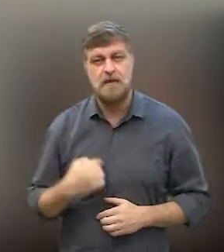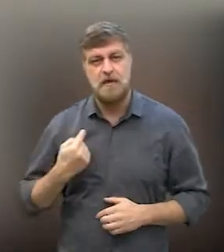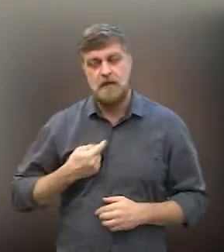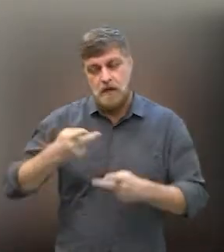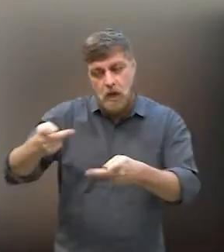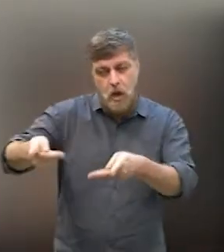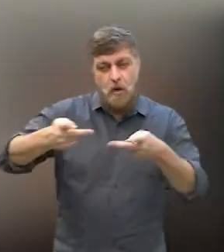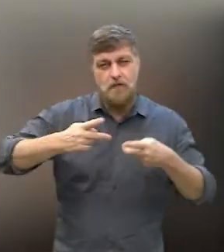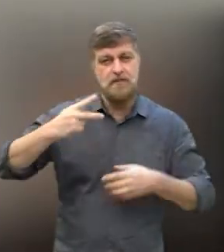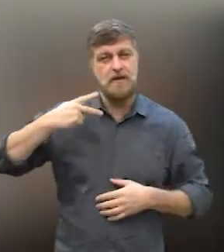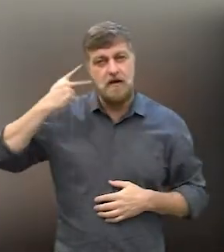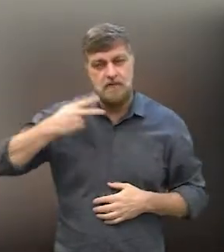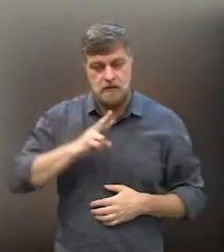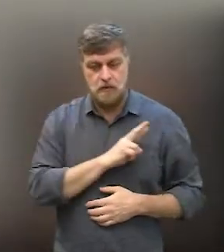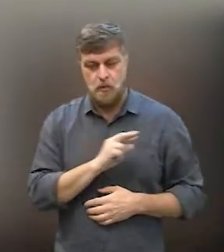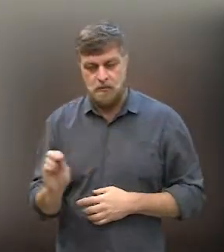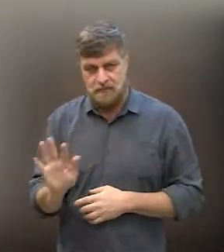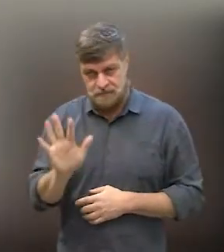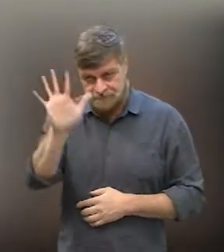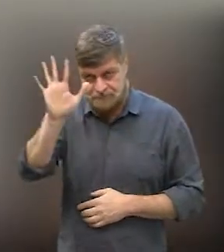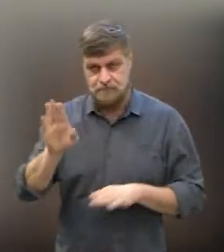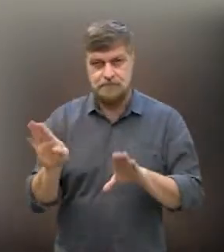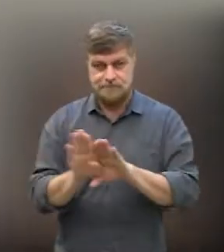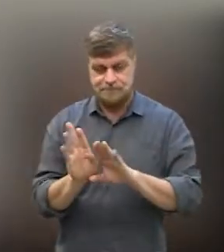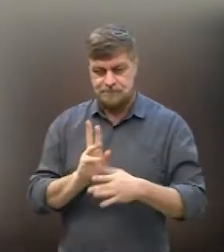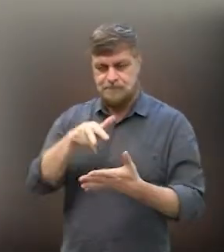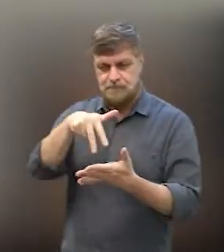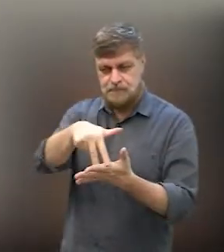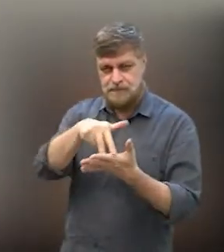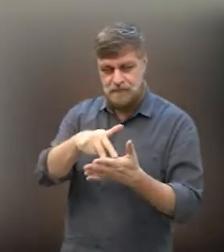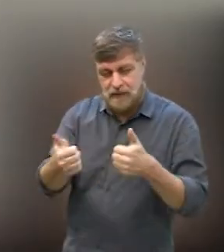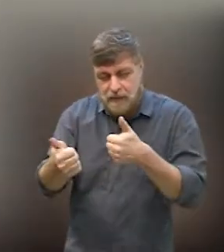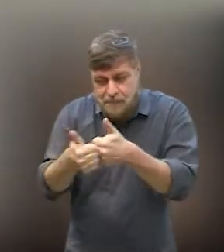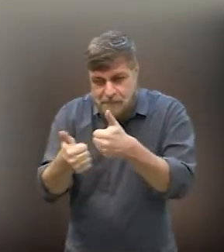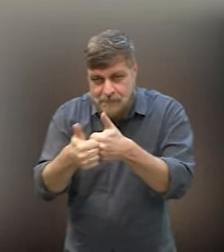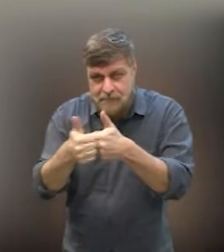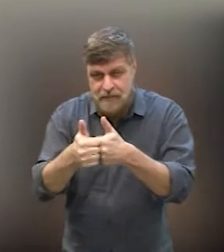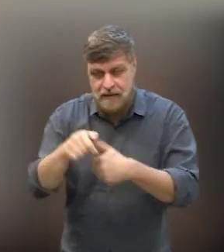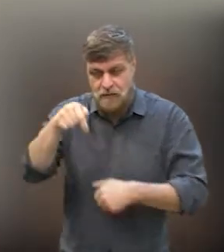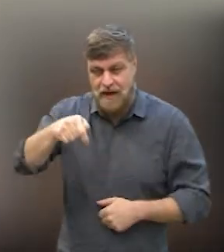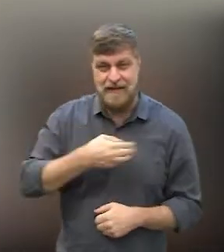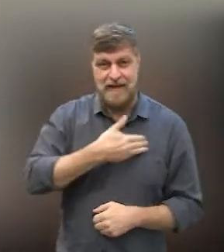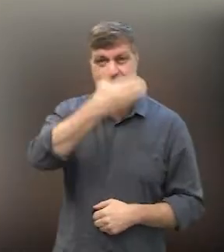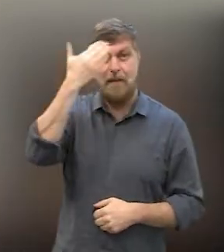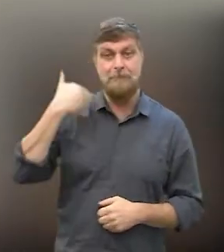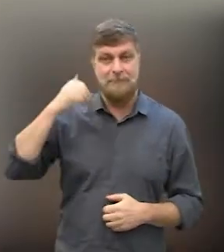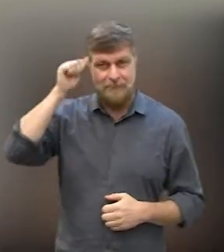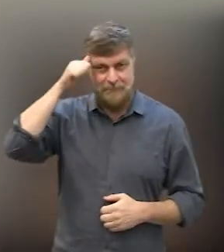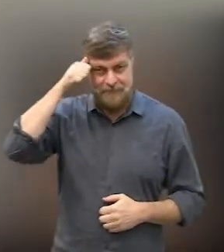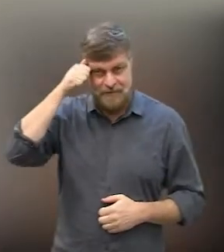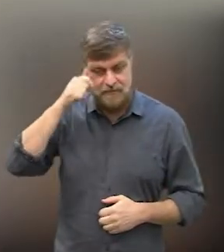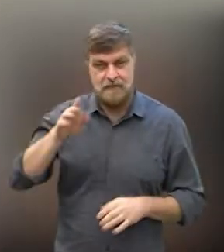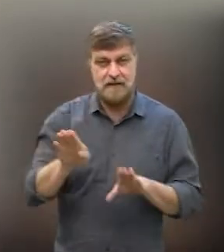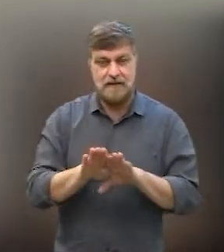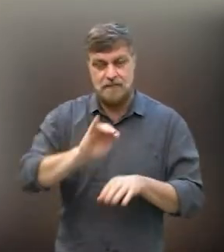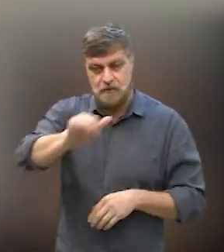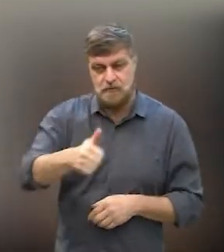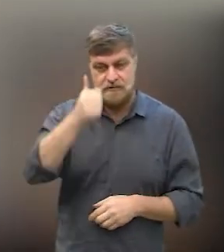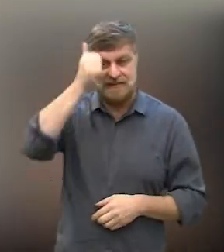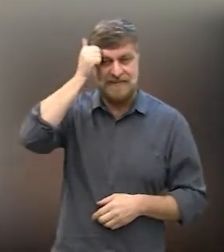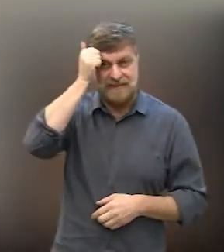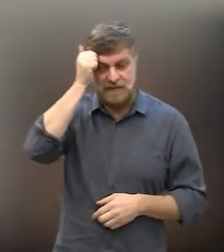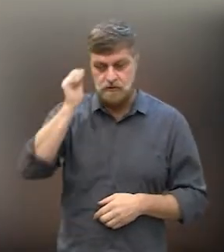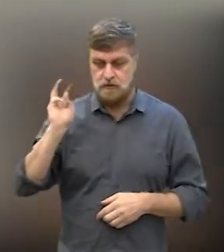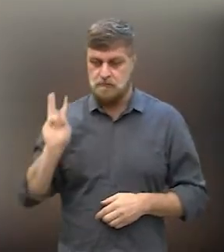convidar os vereadores, o Rubens, que também é aqui muito próximo do distrito de Nova Aparecida, e o